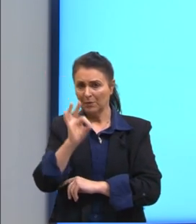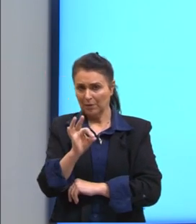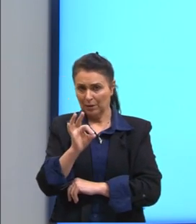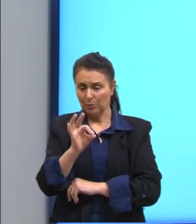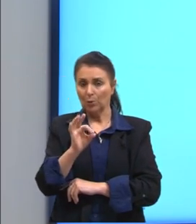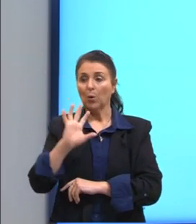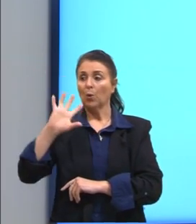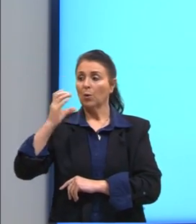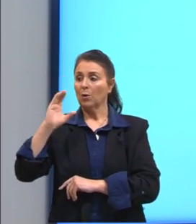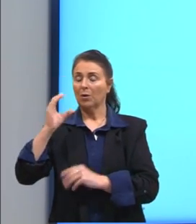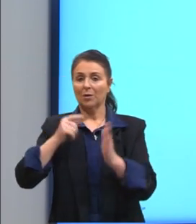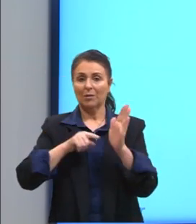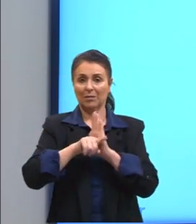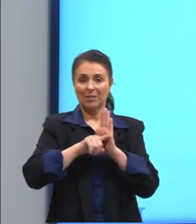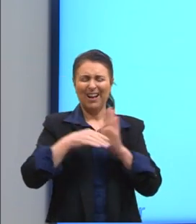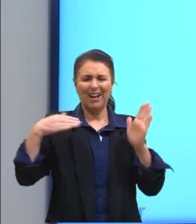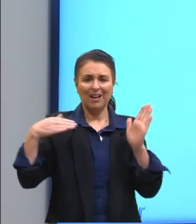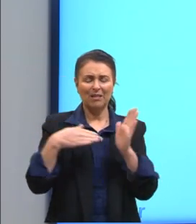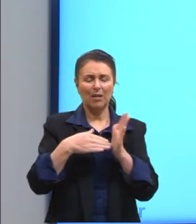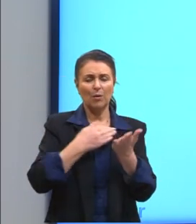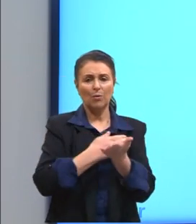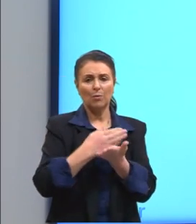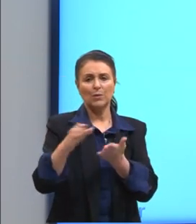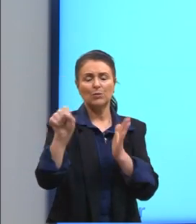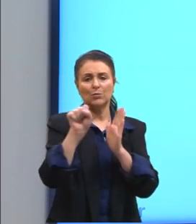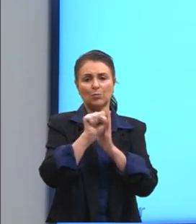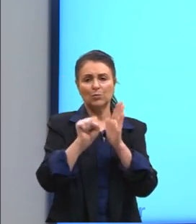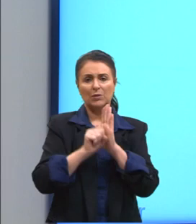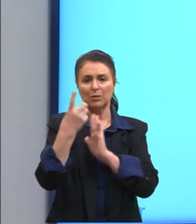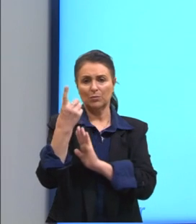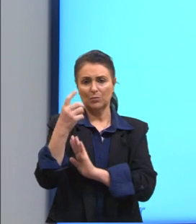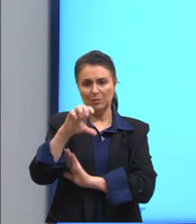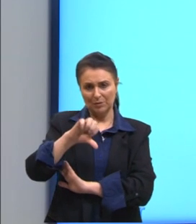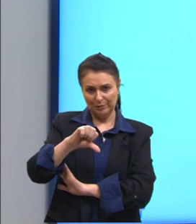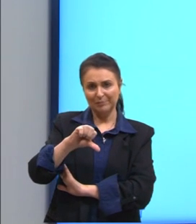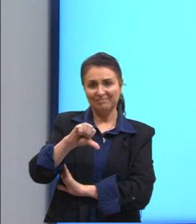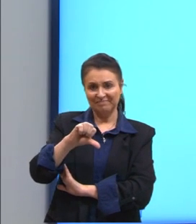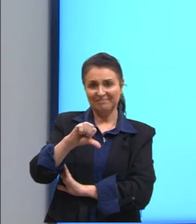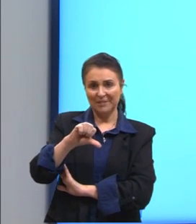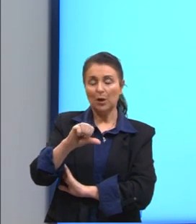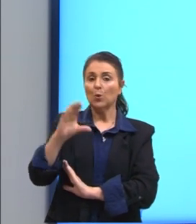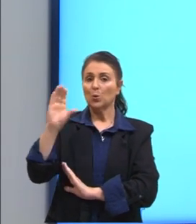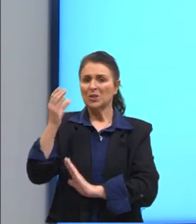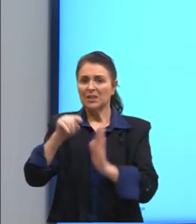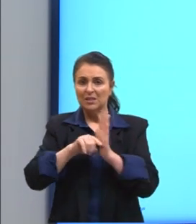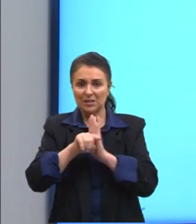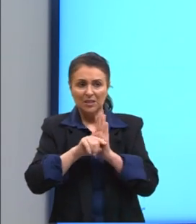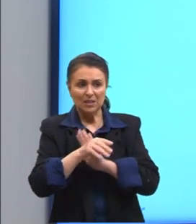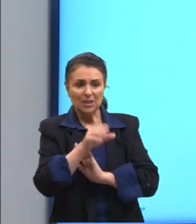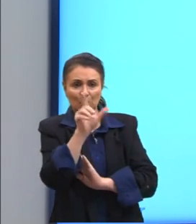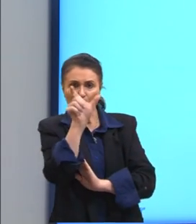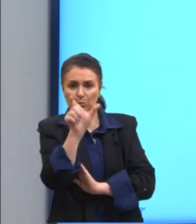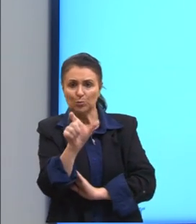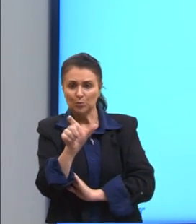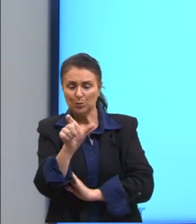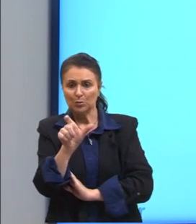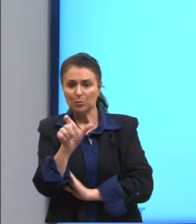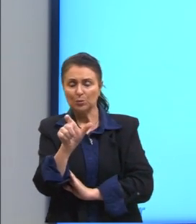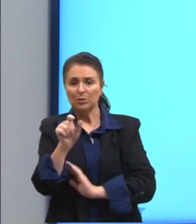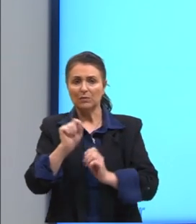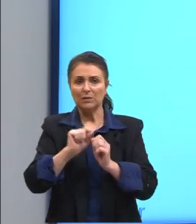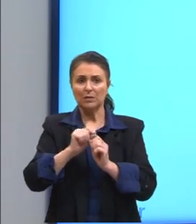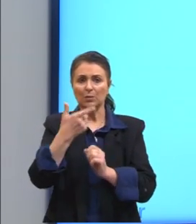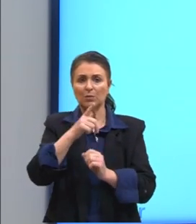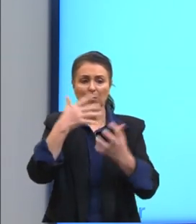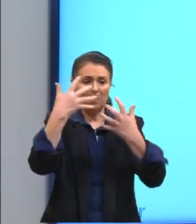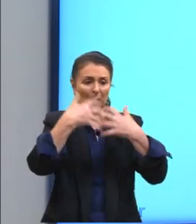cientistas até o início do século XIX, tá? Então, já se sabe, né? Que não existe, então, uma máquina de rendimento